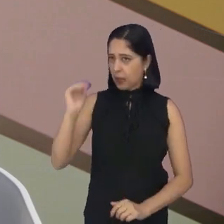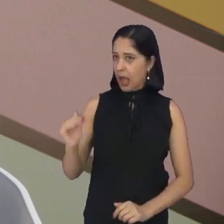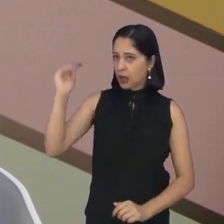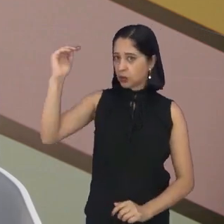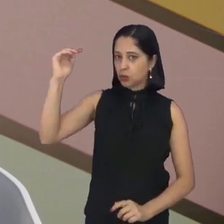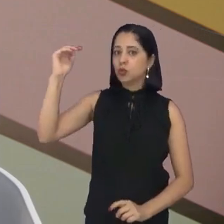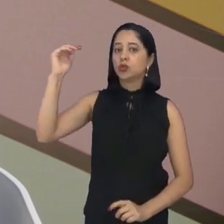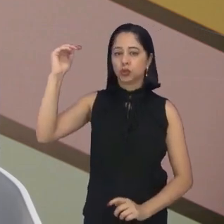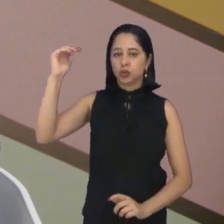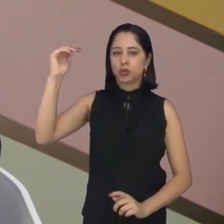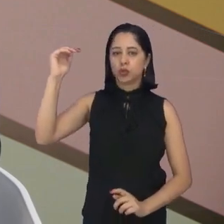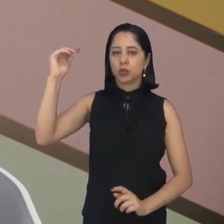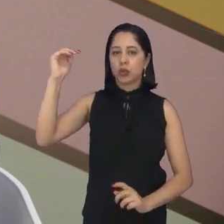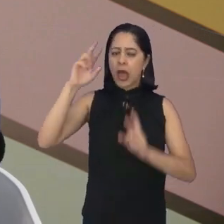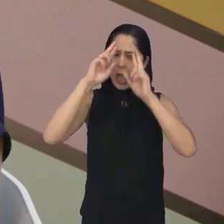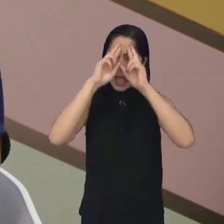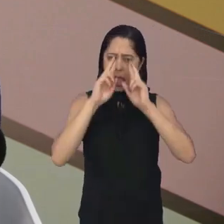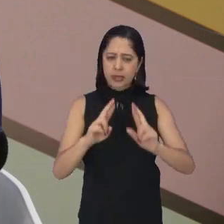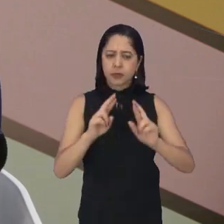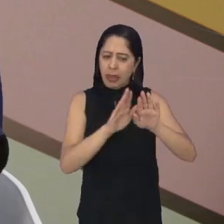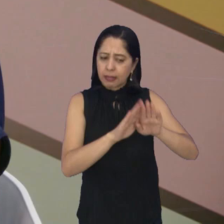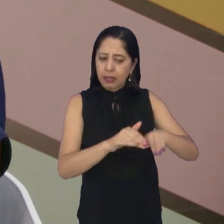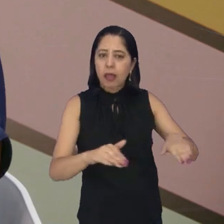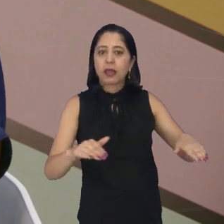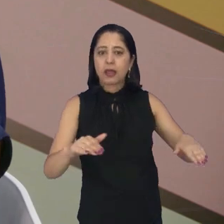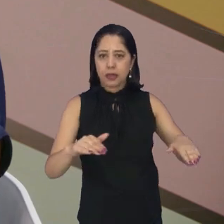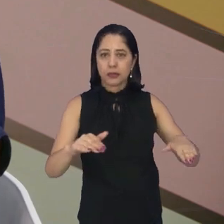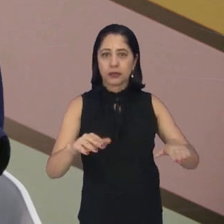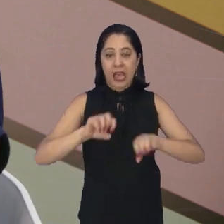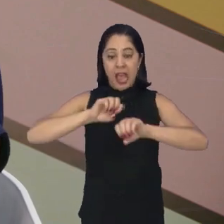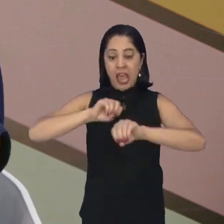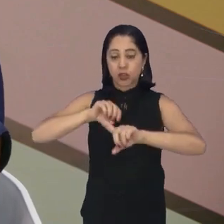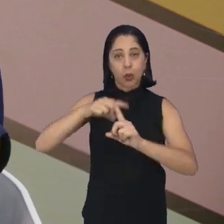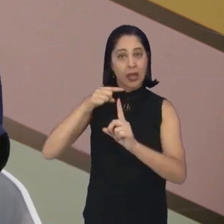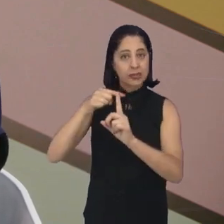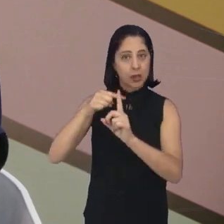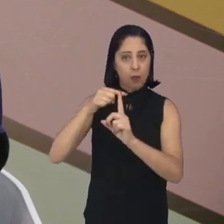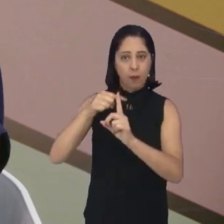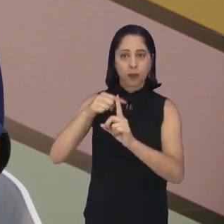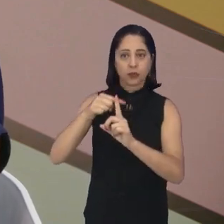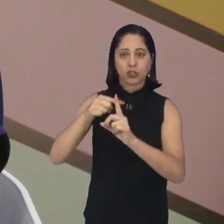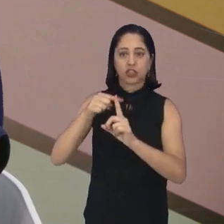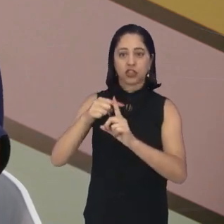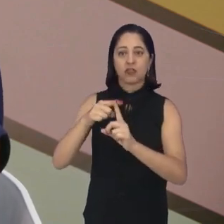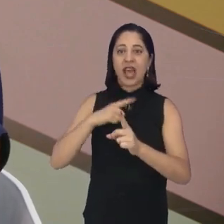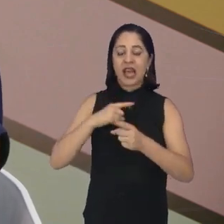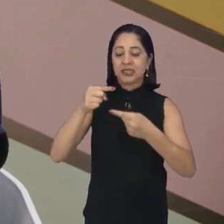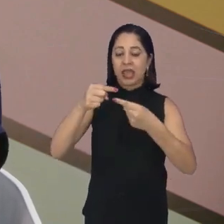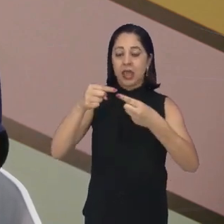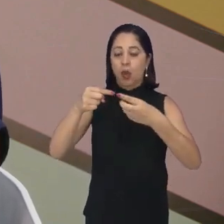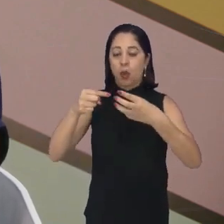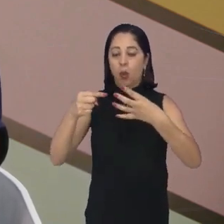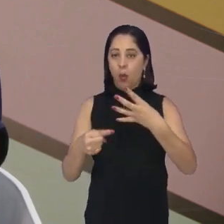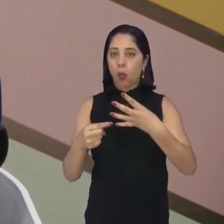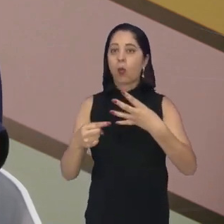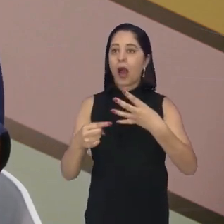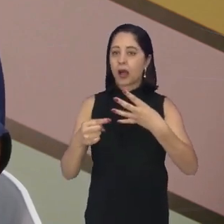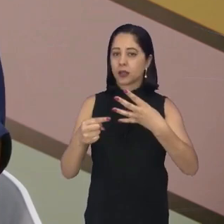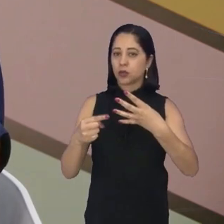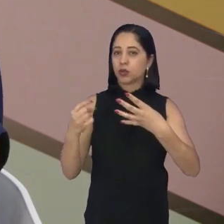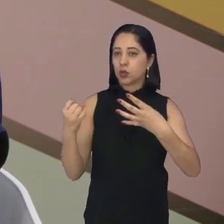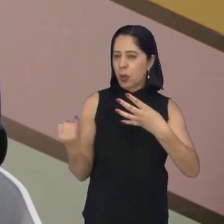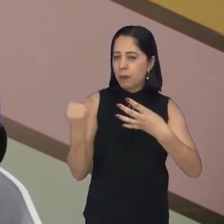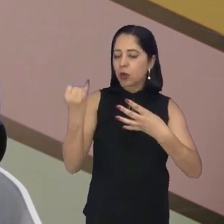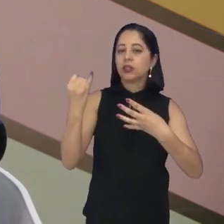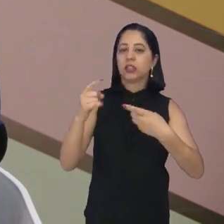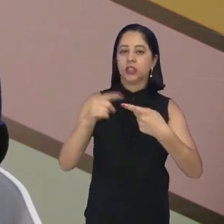relaciona de maneira respeitosa com uma criança. Na verdade, a educação positiva, ela é baseada em quatro pilares, né? Que é o apego